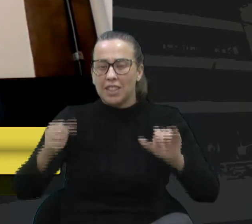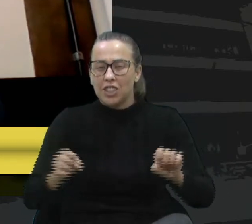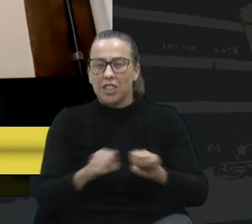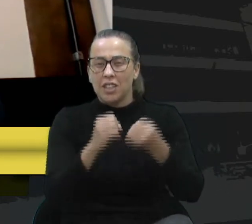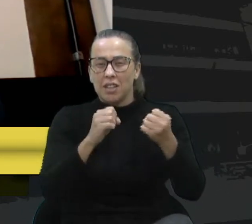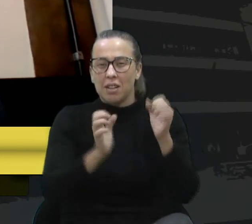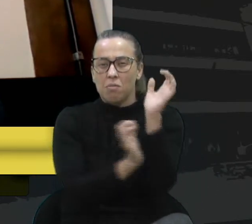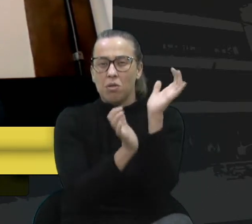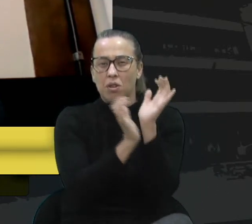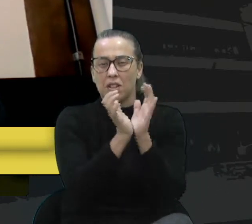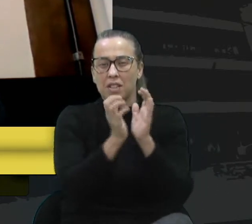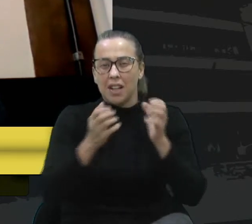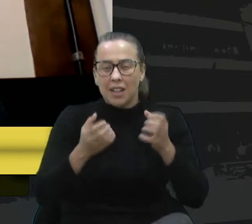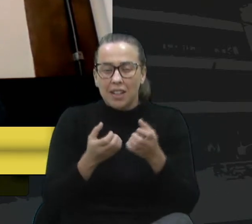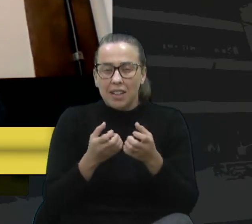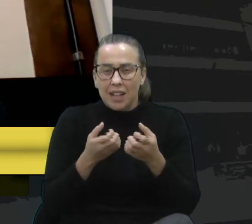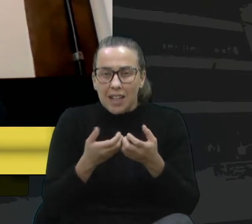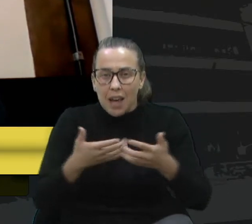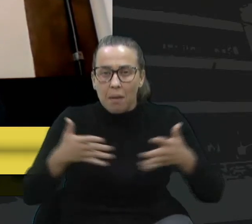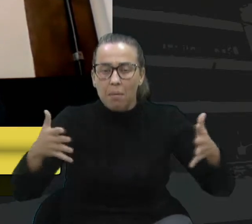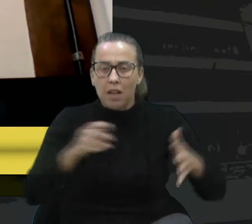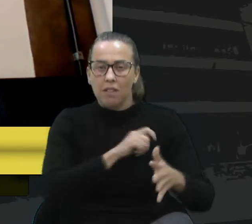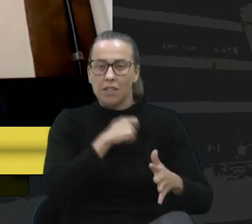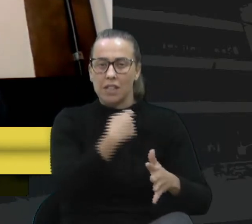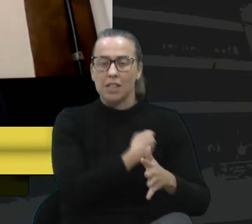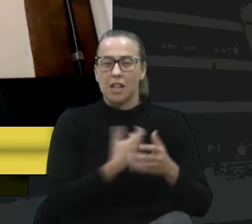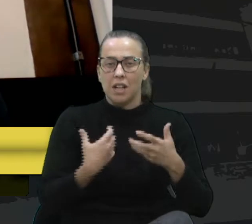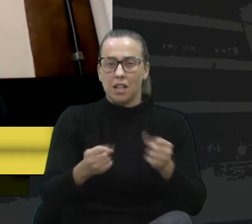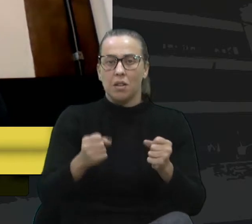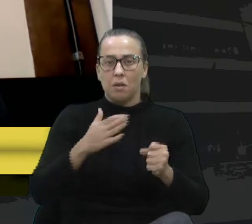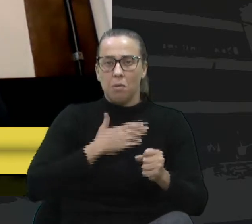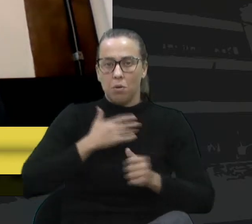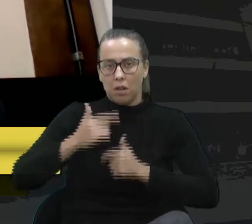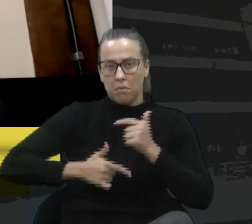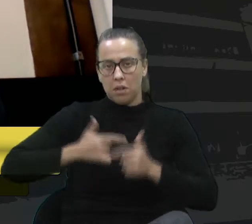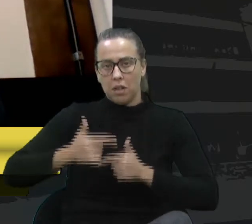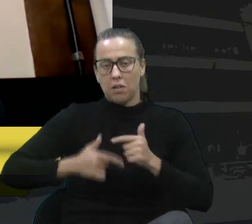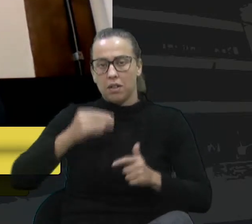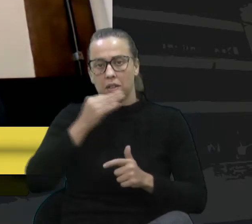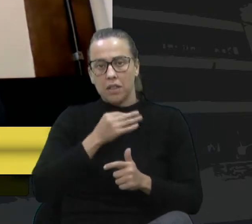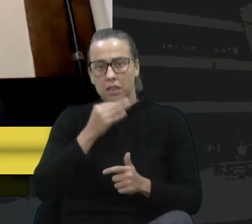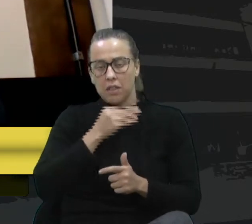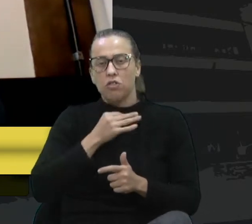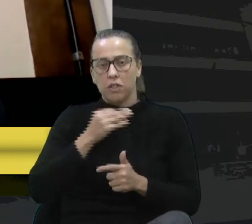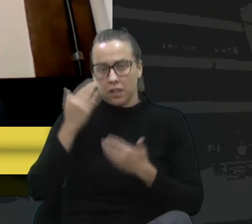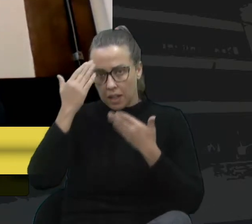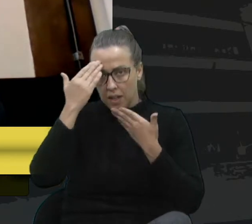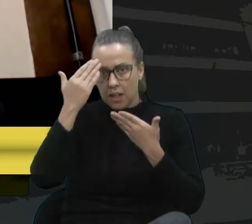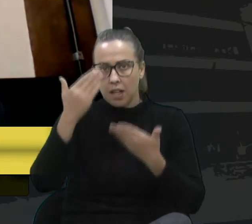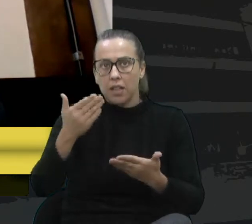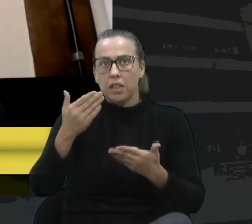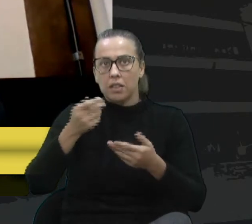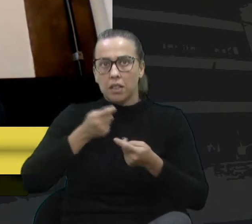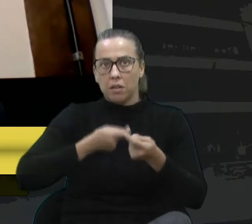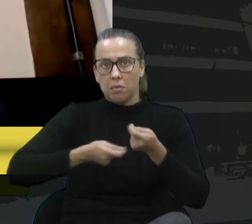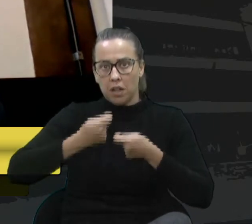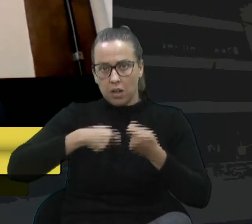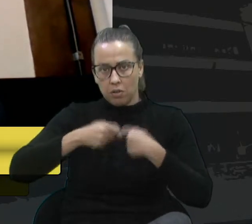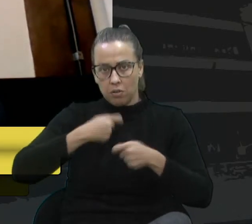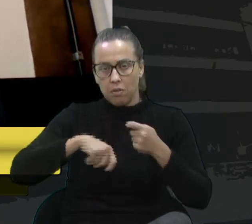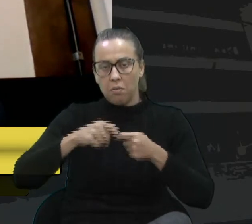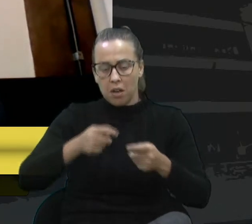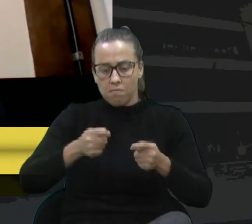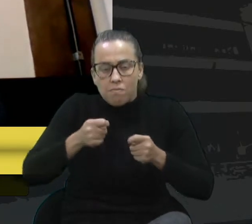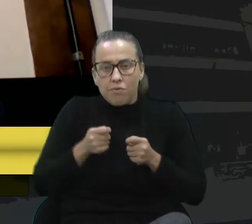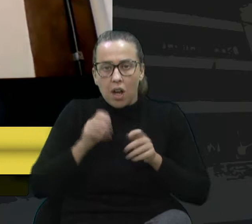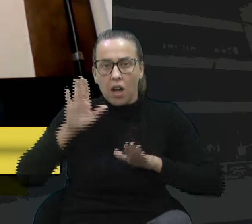e de destravar e fiscalizar assumidos durante o meu mandato. Caxias do Sul agradece pela economia que o pregão gerou